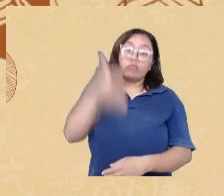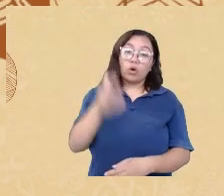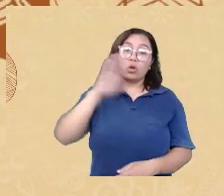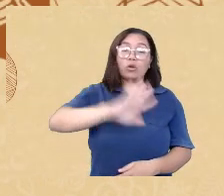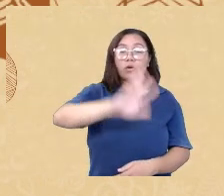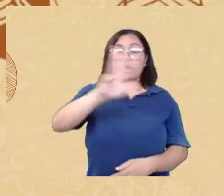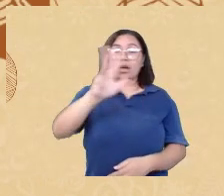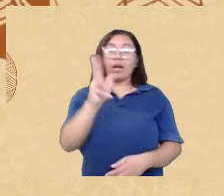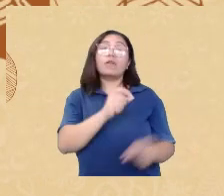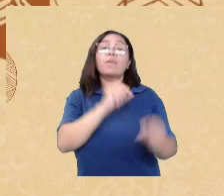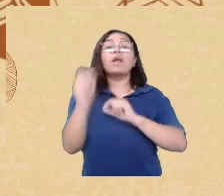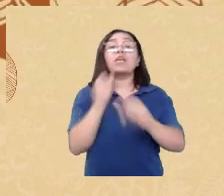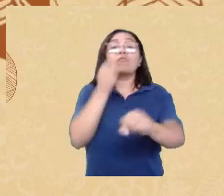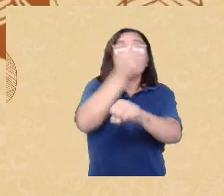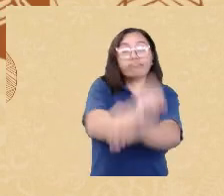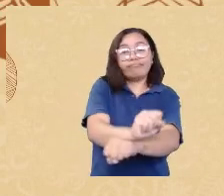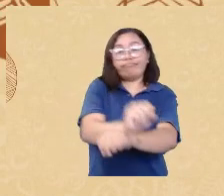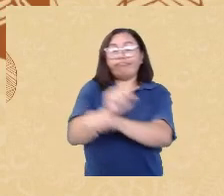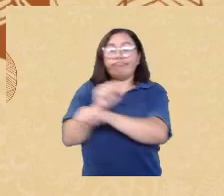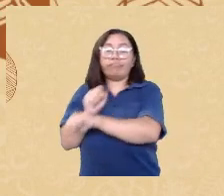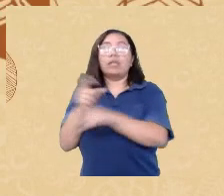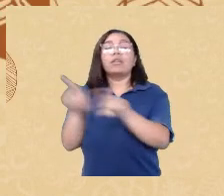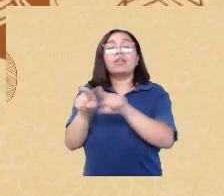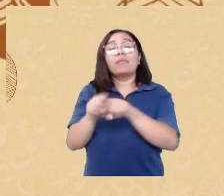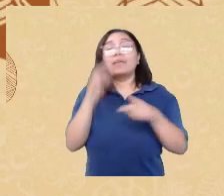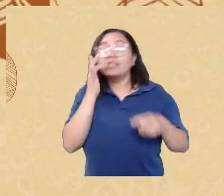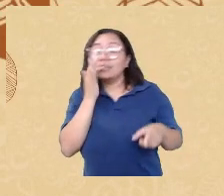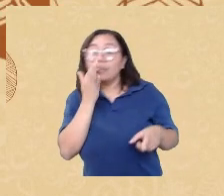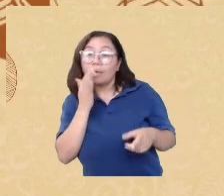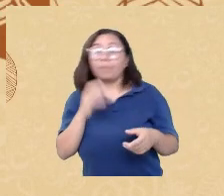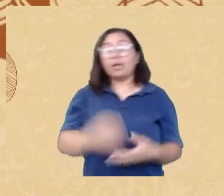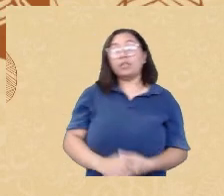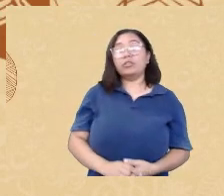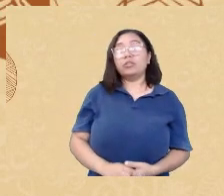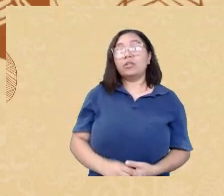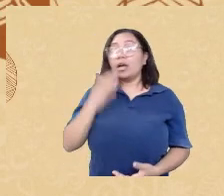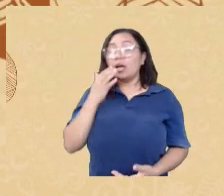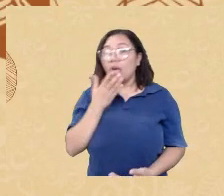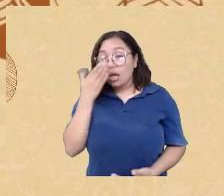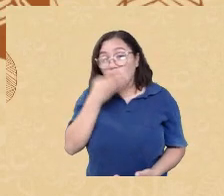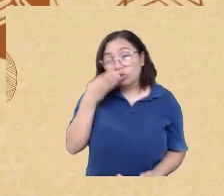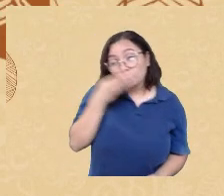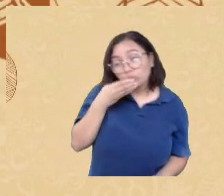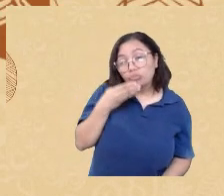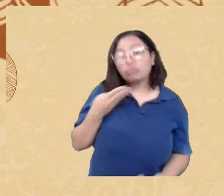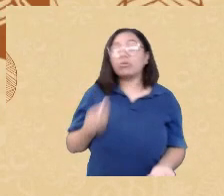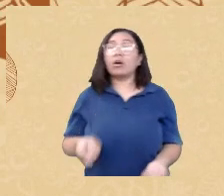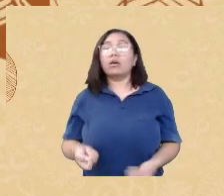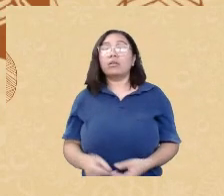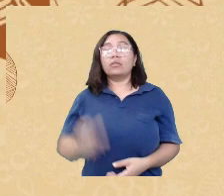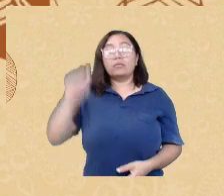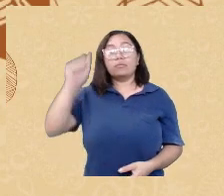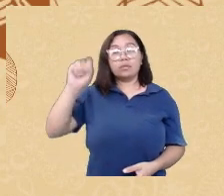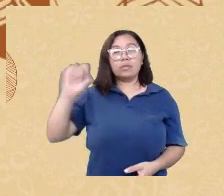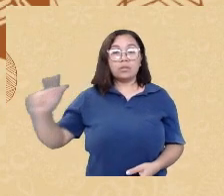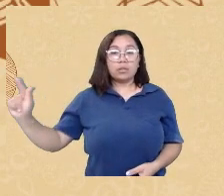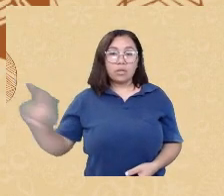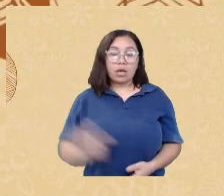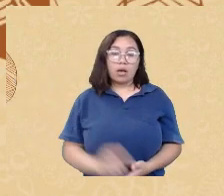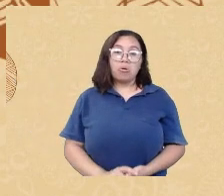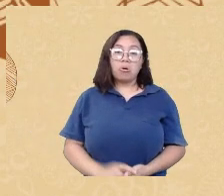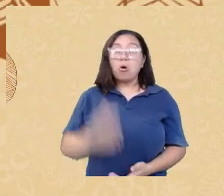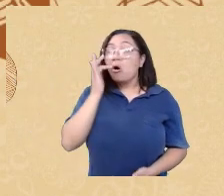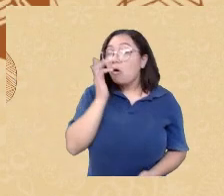extrair de lá diamantes açúcar sal ouro prata petróleo cacau